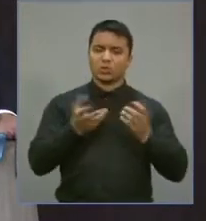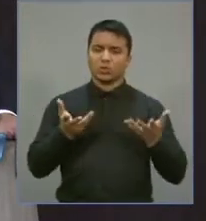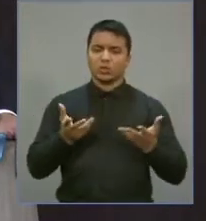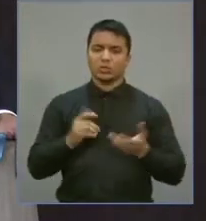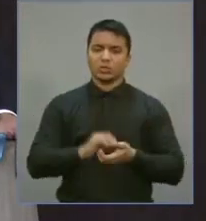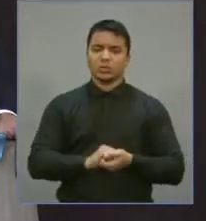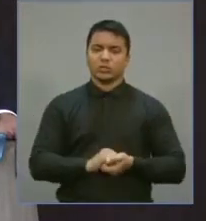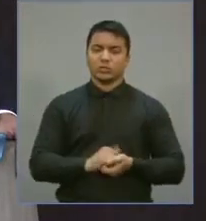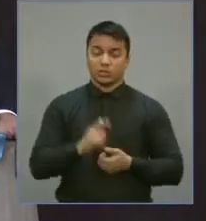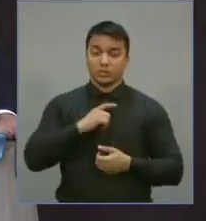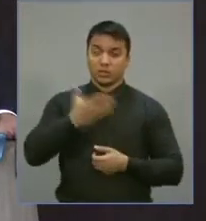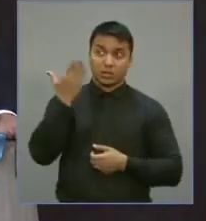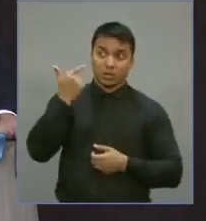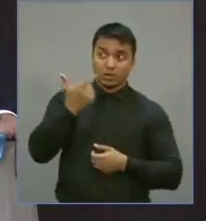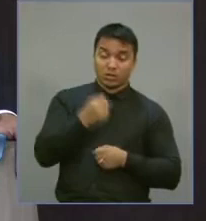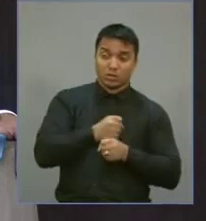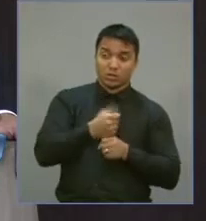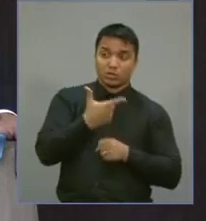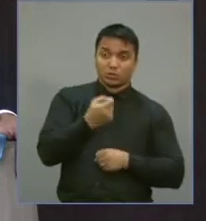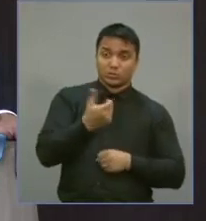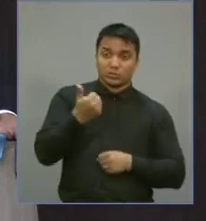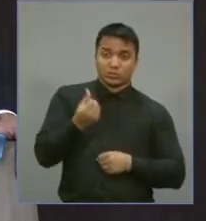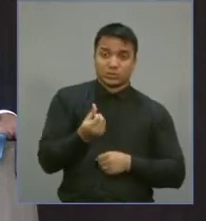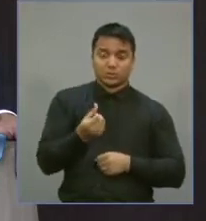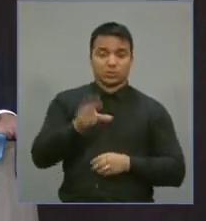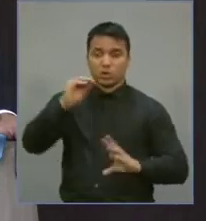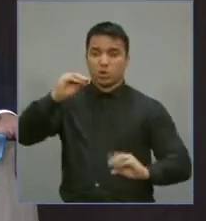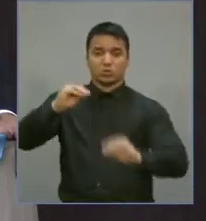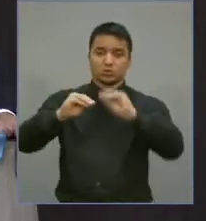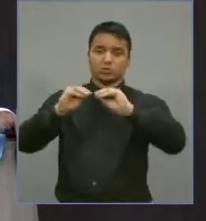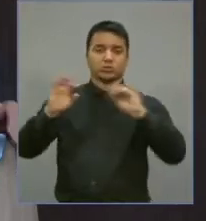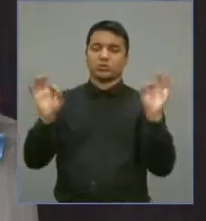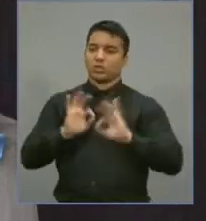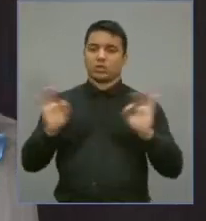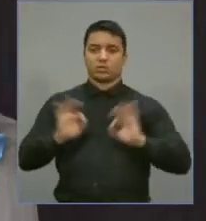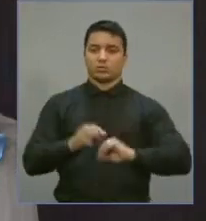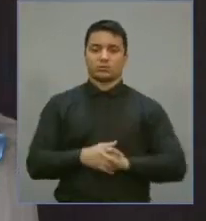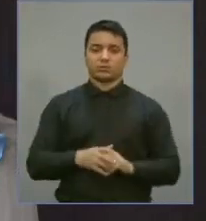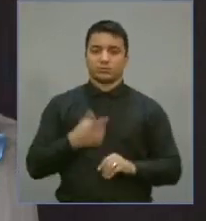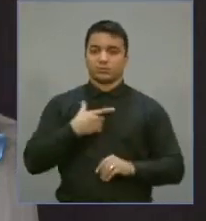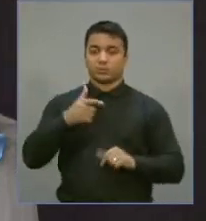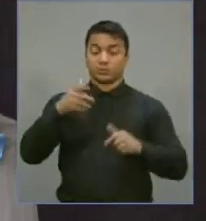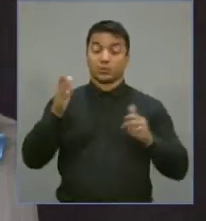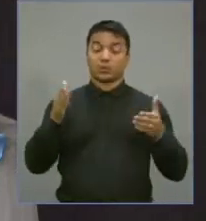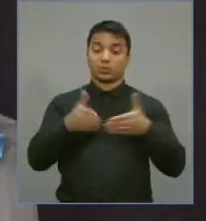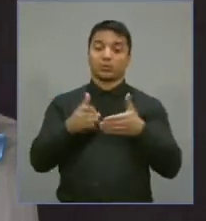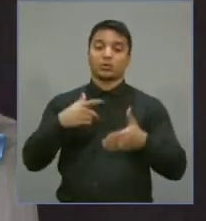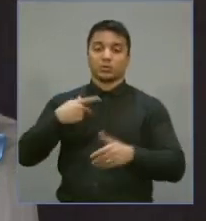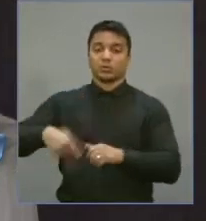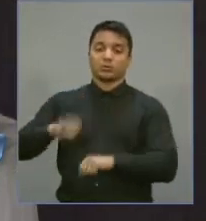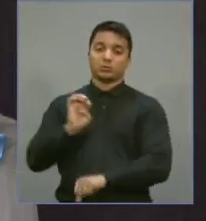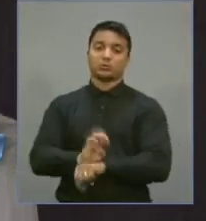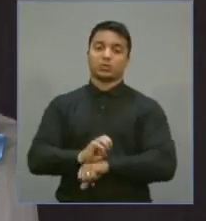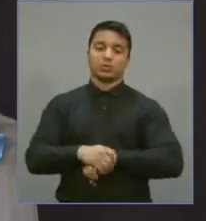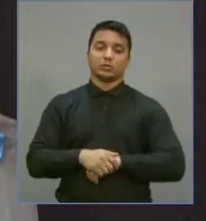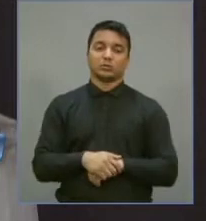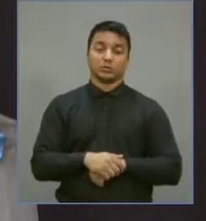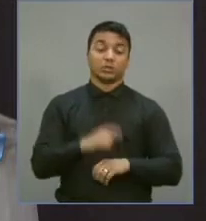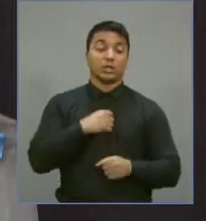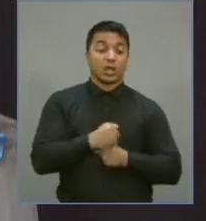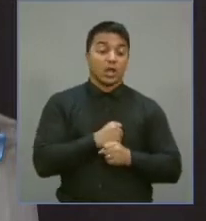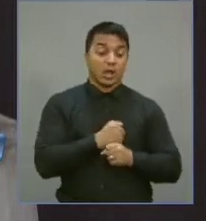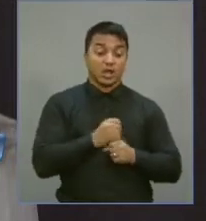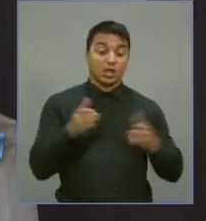Em 2016, não houve reajuste para o Serviço Público Estadual. Naquele